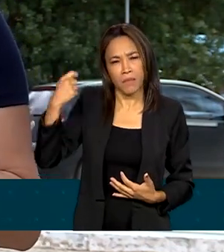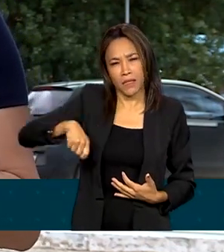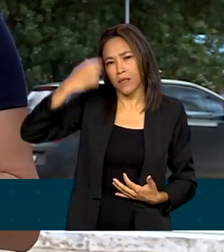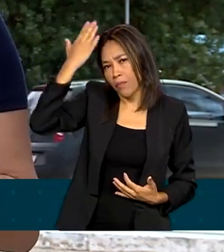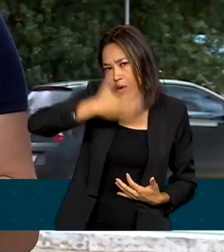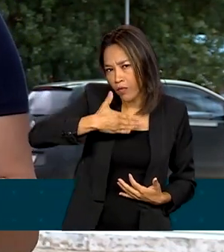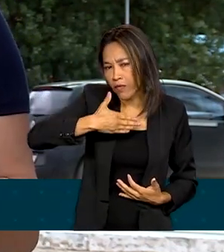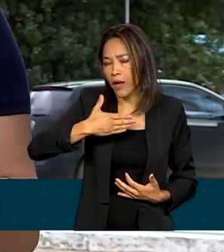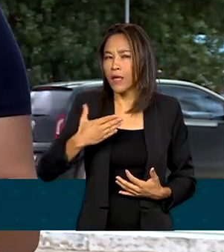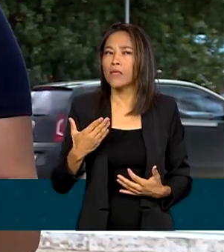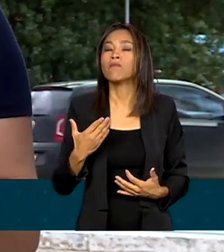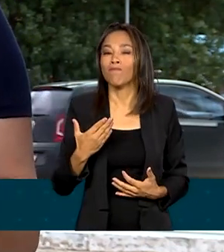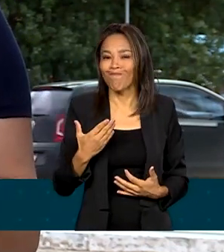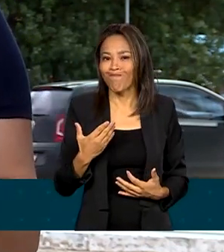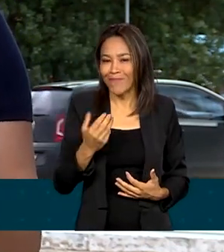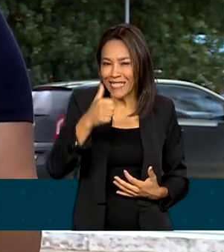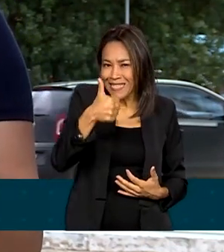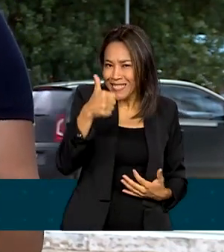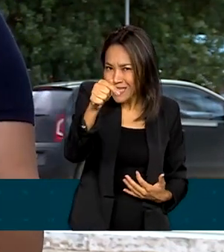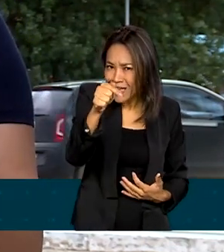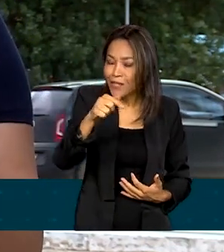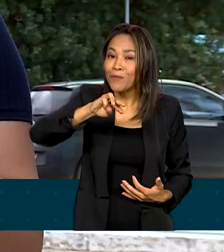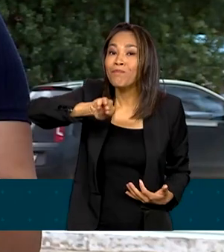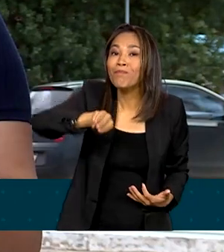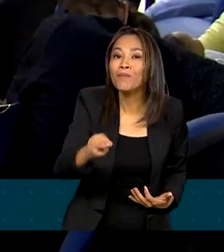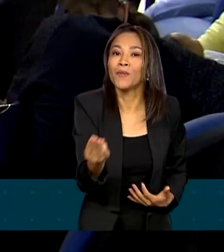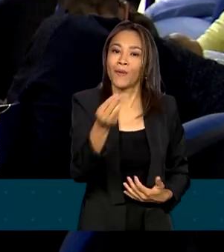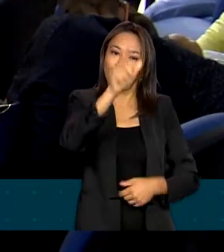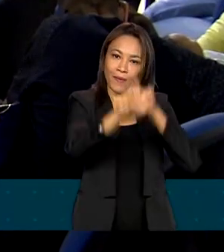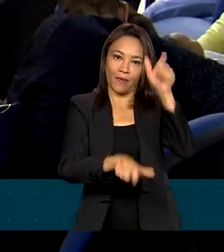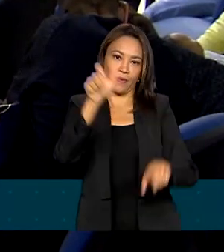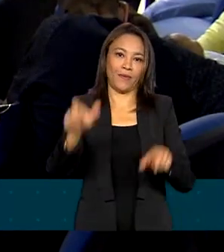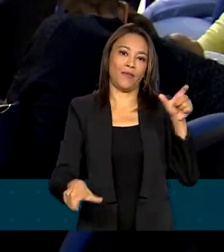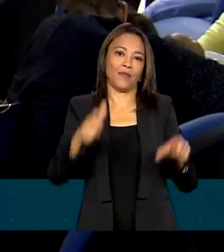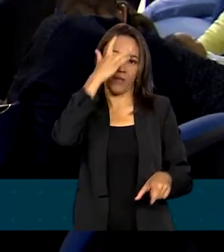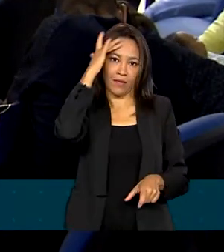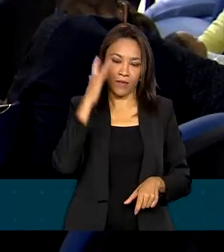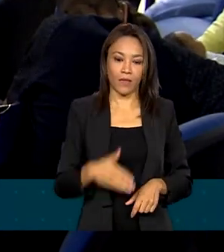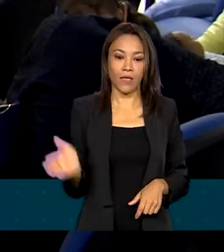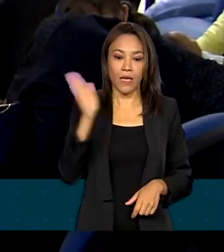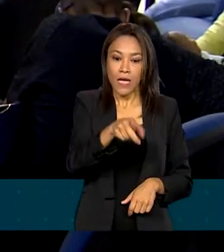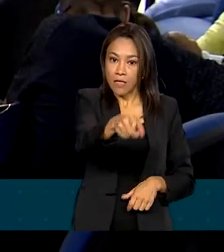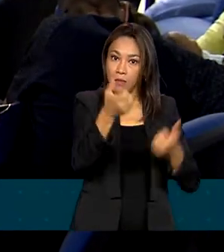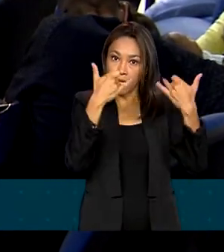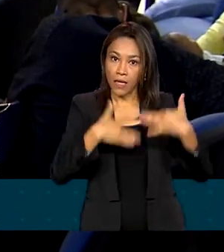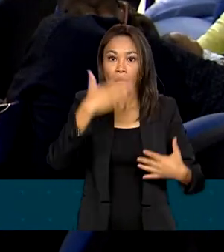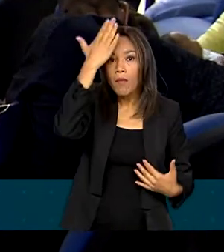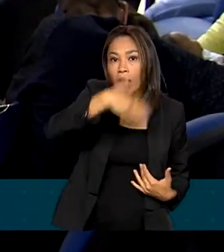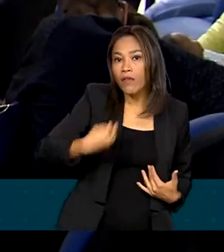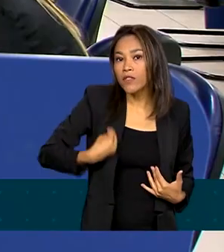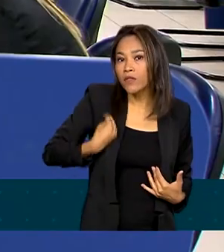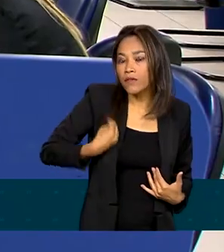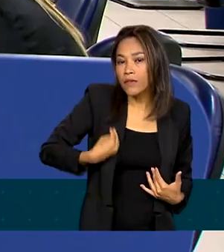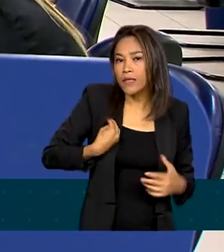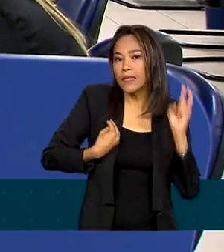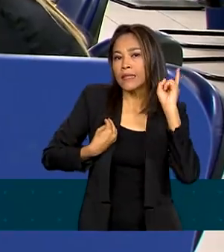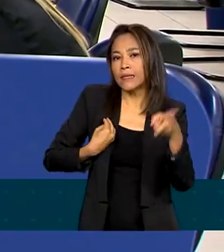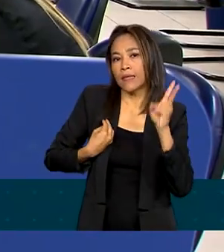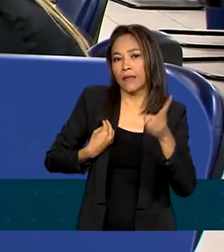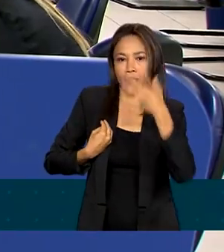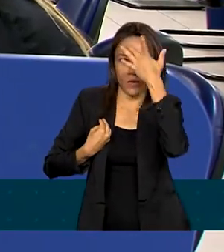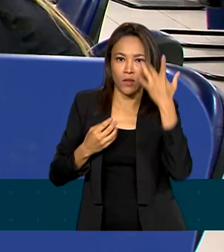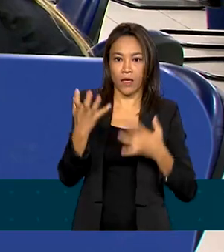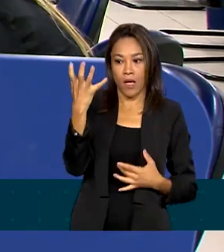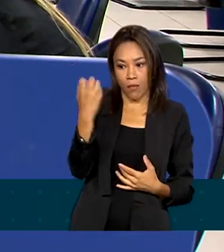vida de cerca de 17 milhões de pessoas. A prova de vida sempre é feita para beneficiários que recebem